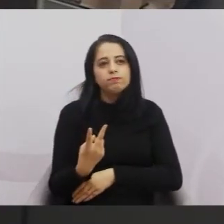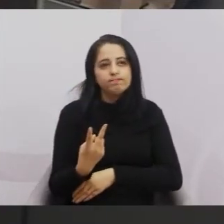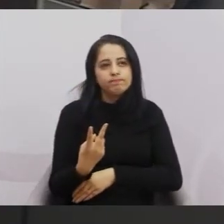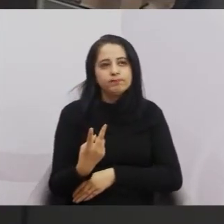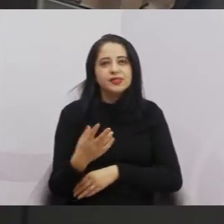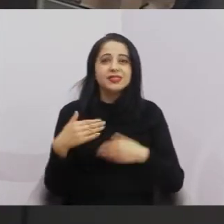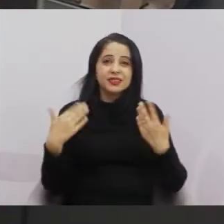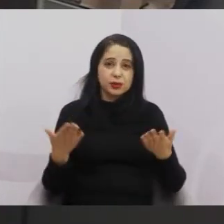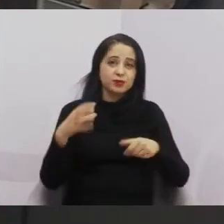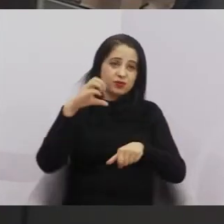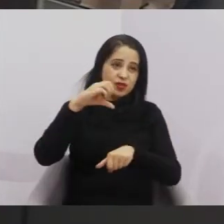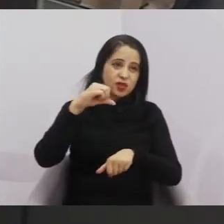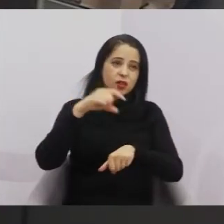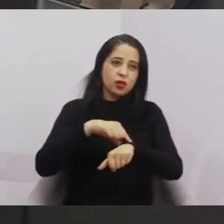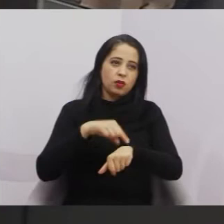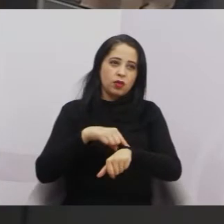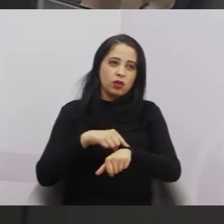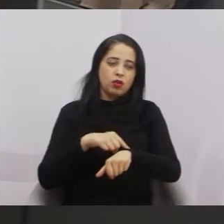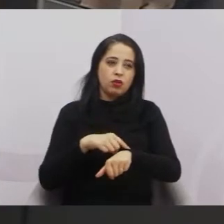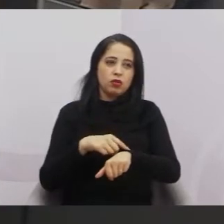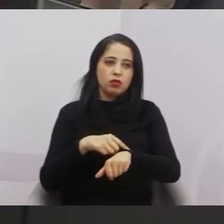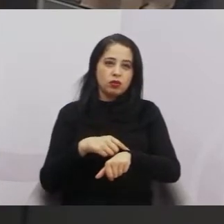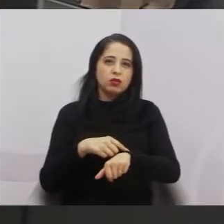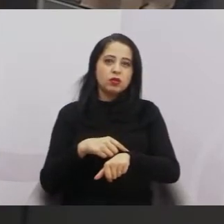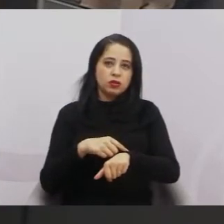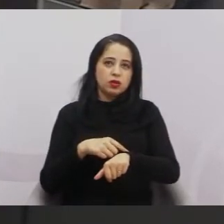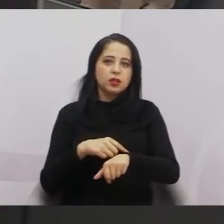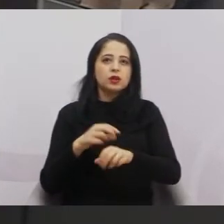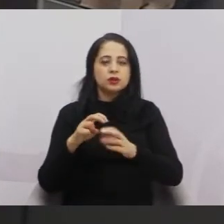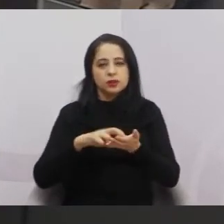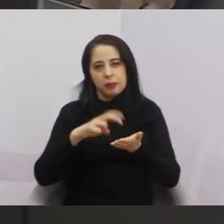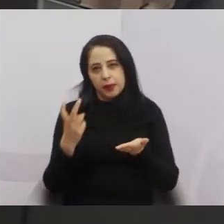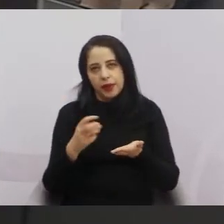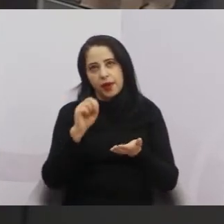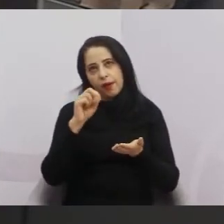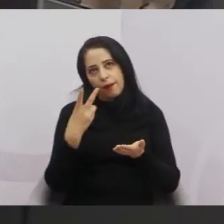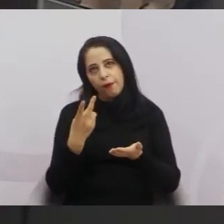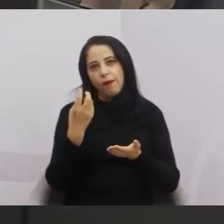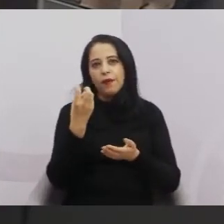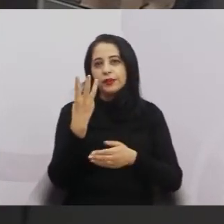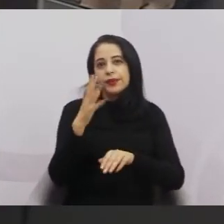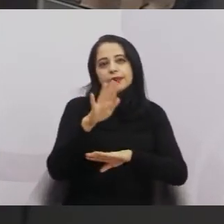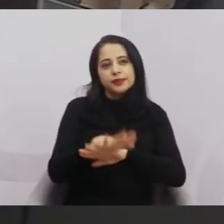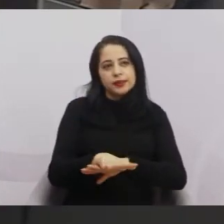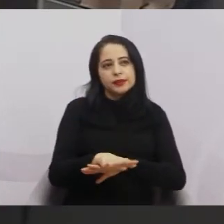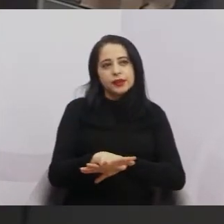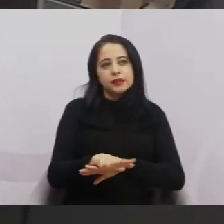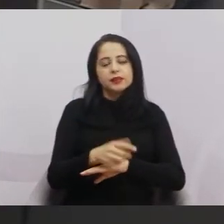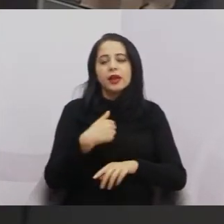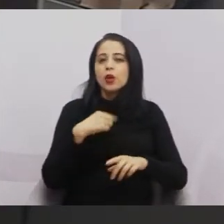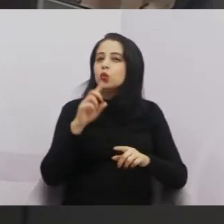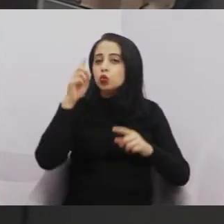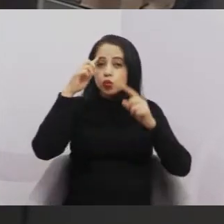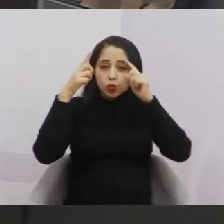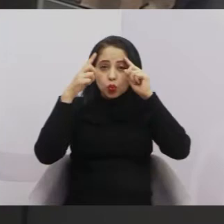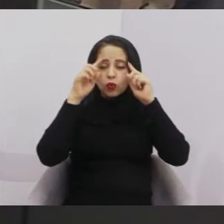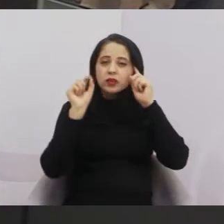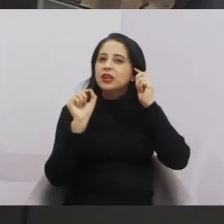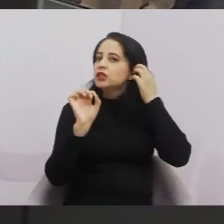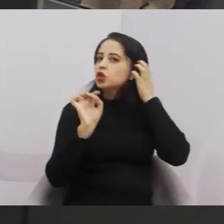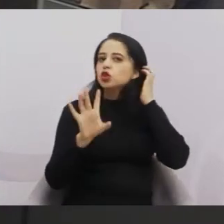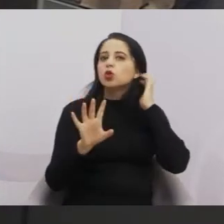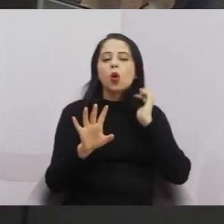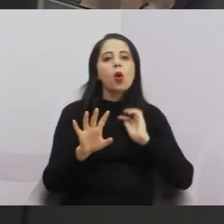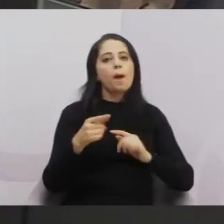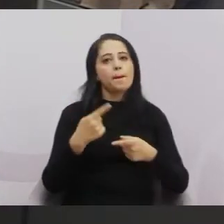9 horas da manhã, 15 horas, eu entendi o que o Paulinho falou, a única coisa que eu estou em dúvida é por causa da sessão solene. A única